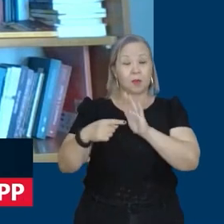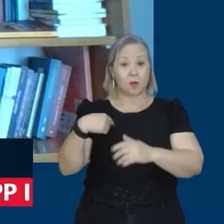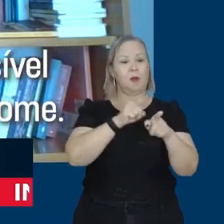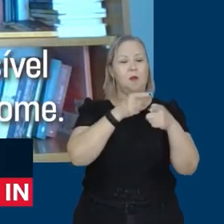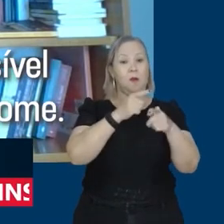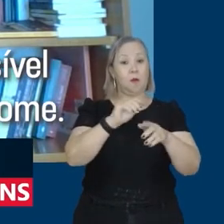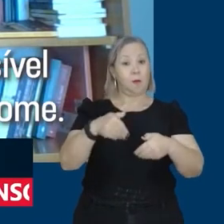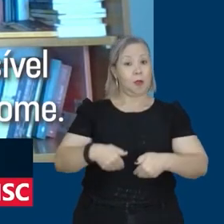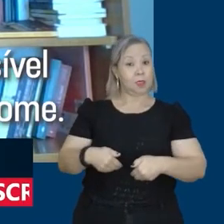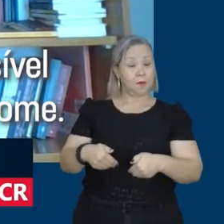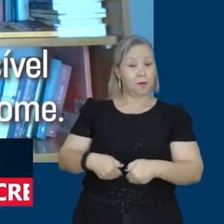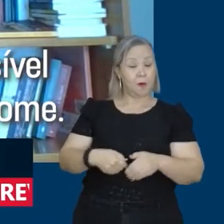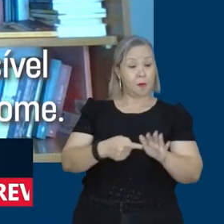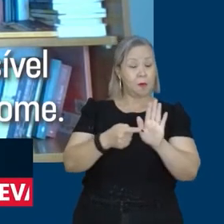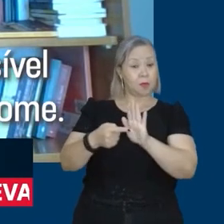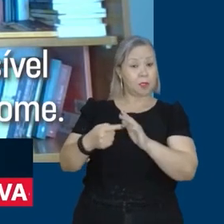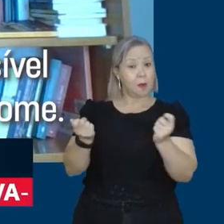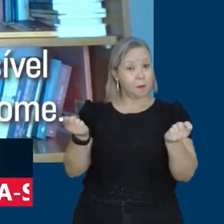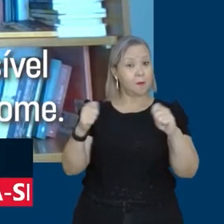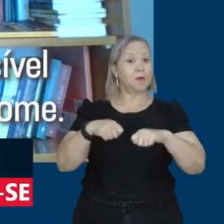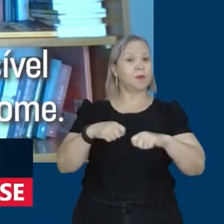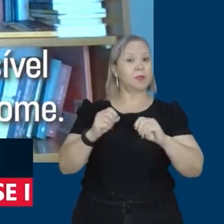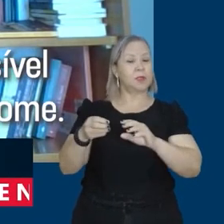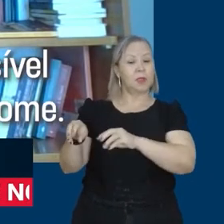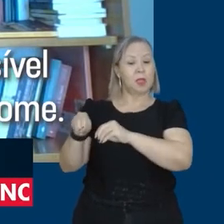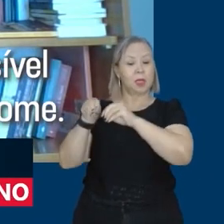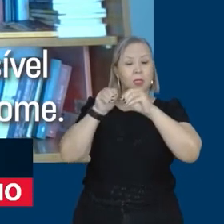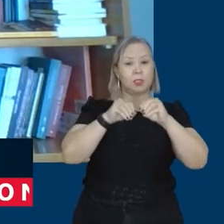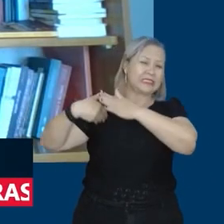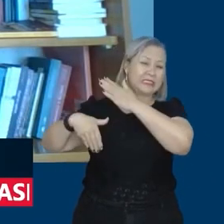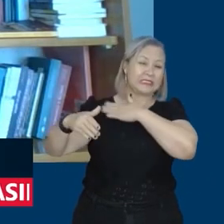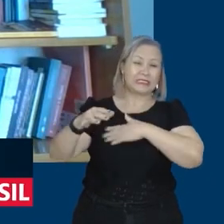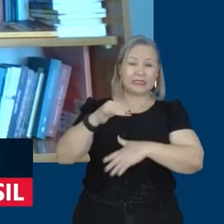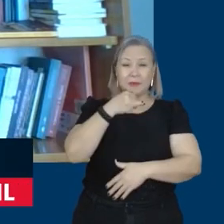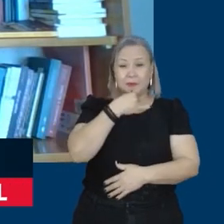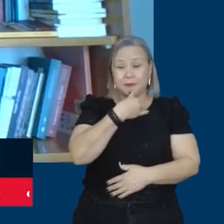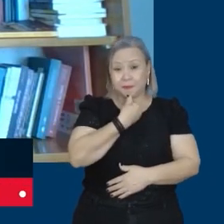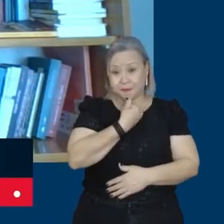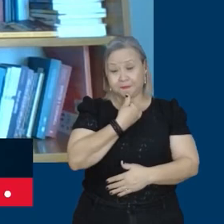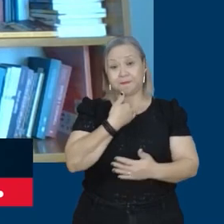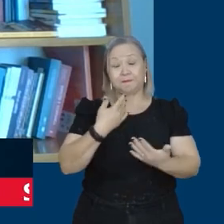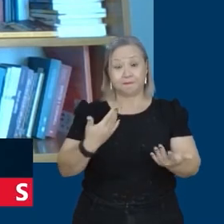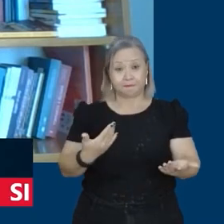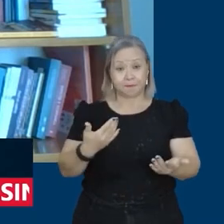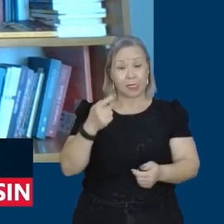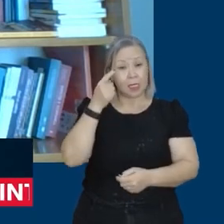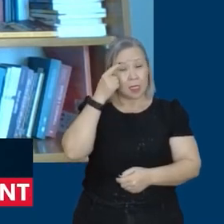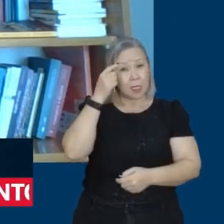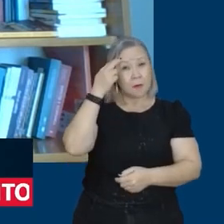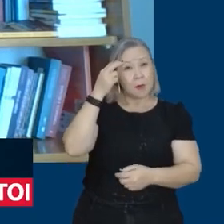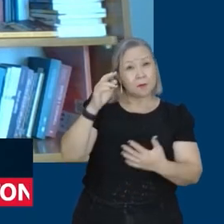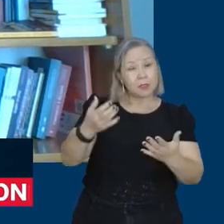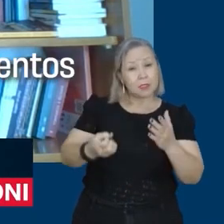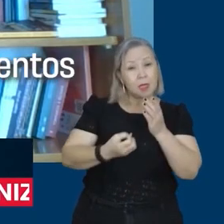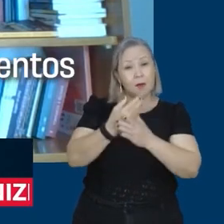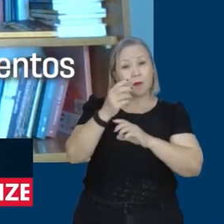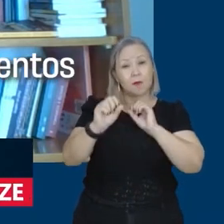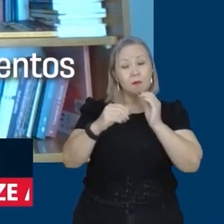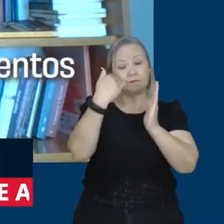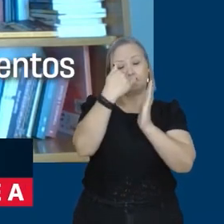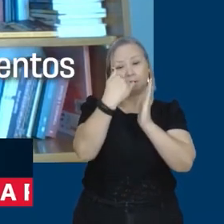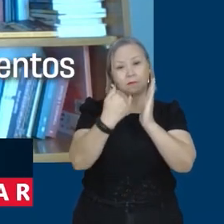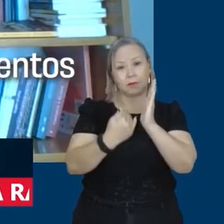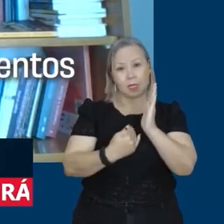governos, nós mostramos que é possível retirar o Brasil do mapa da fome. Eu penso que nós temos que estabelecer no Brasil uma